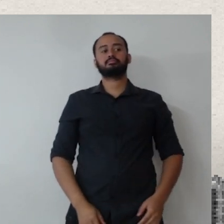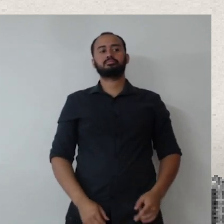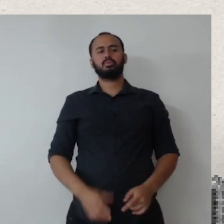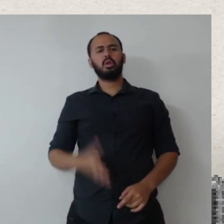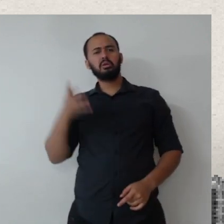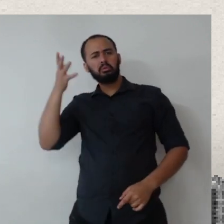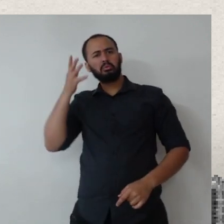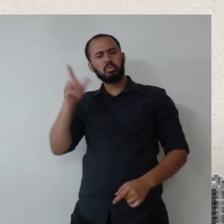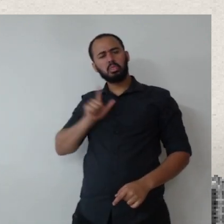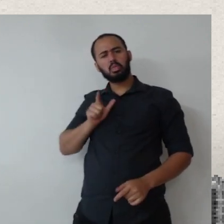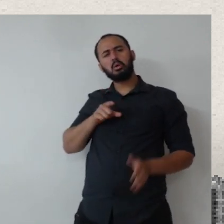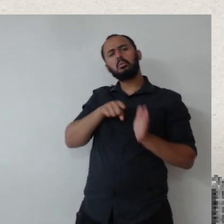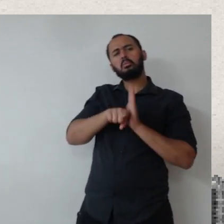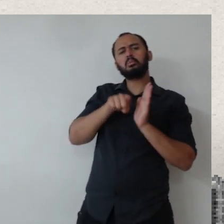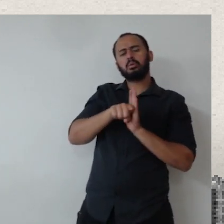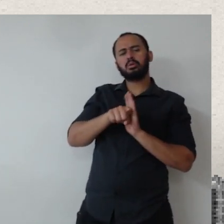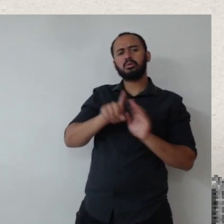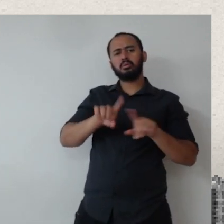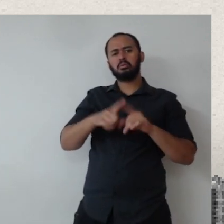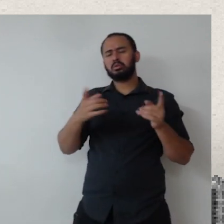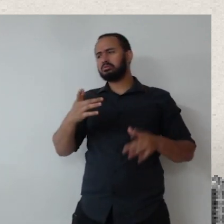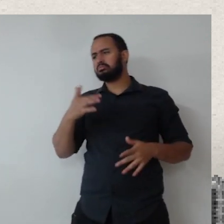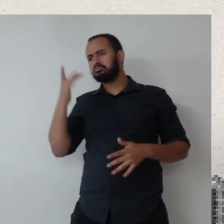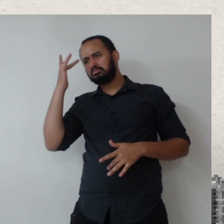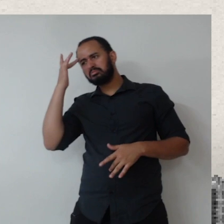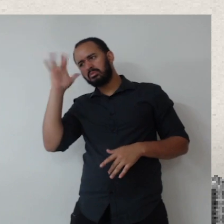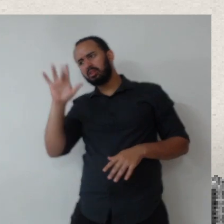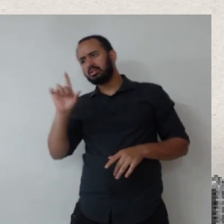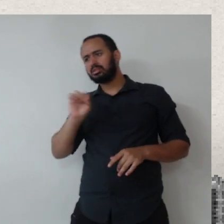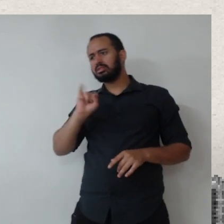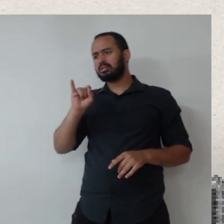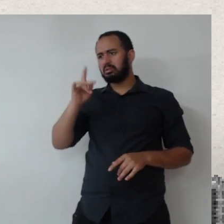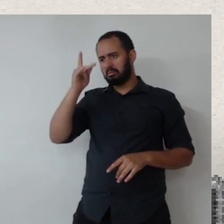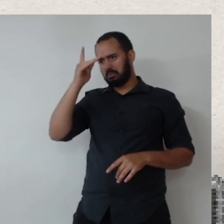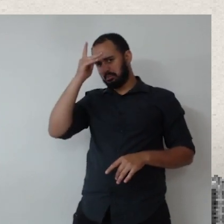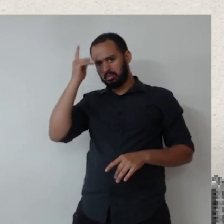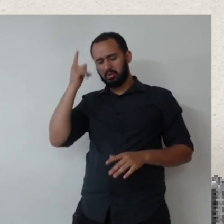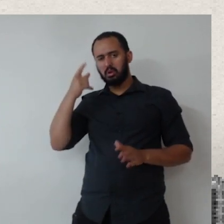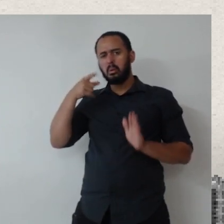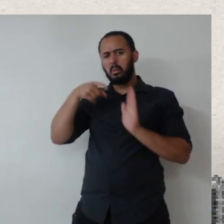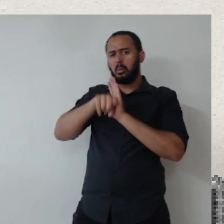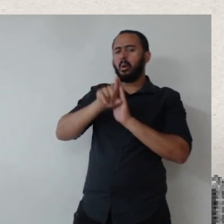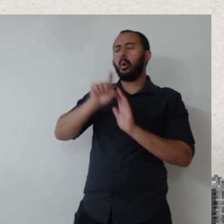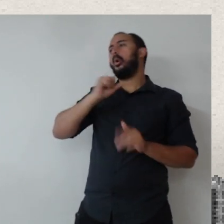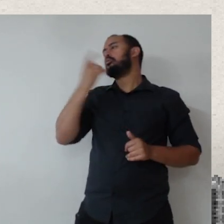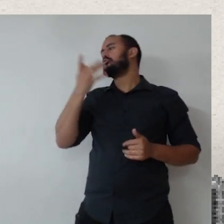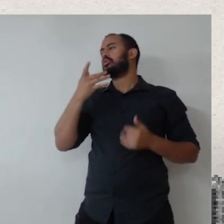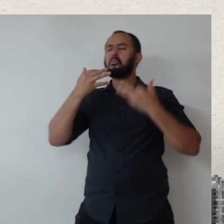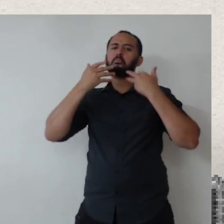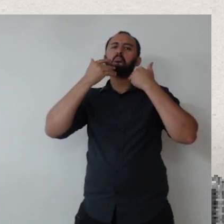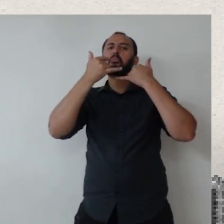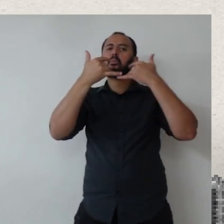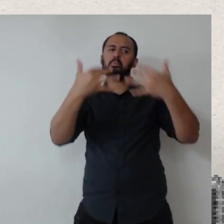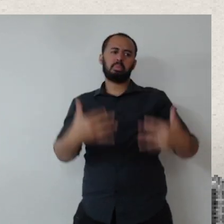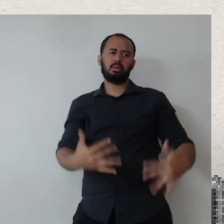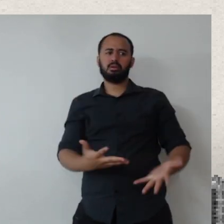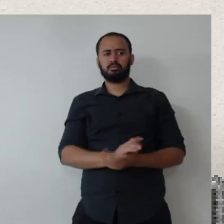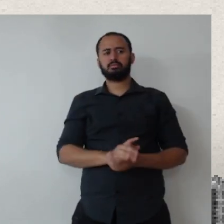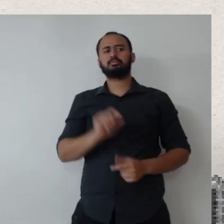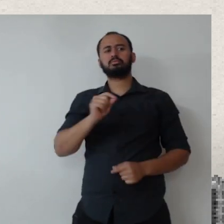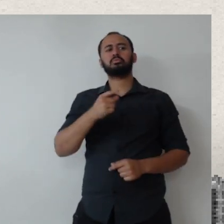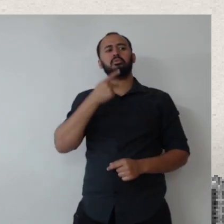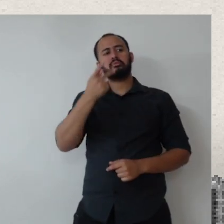Renato, tem uma pergunta aqui, que eu não sei se é uma pergunta se é um desabafo da Rosane, que é um pouco daquilo que a gente estava